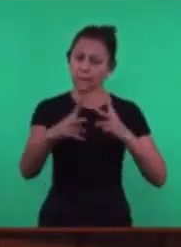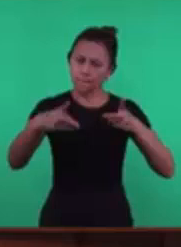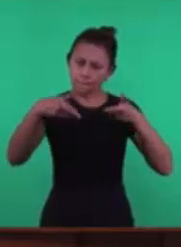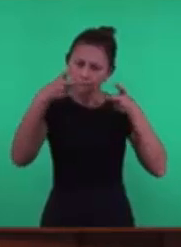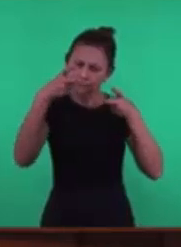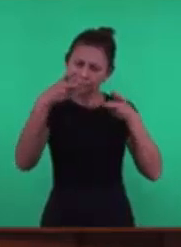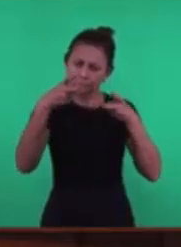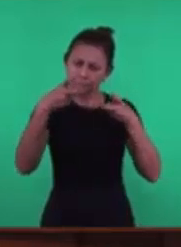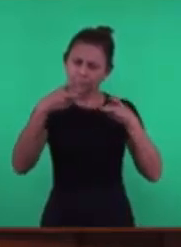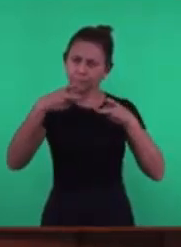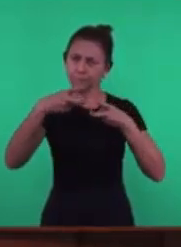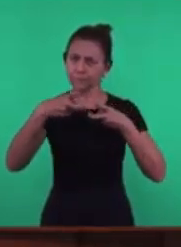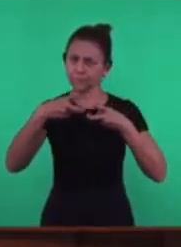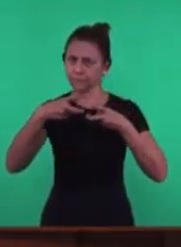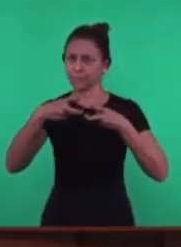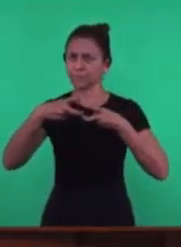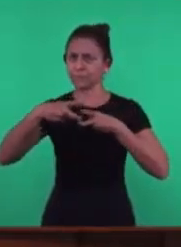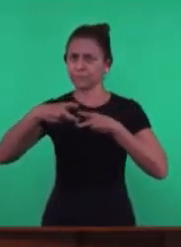colocar para as crianças